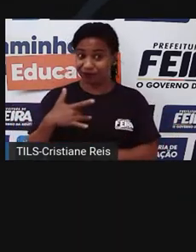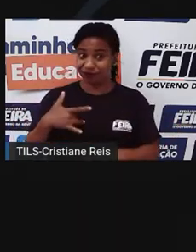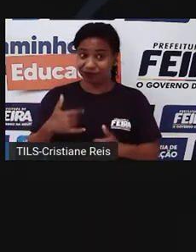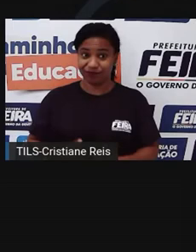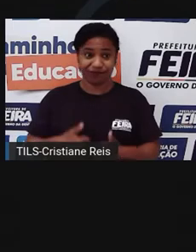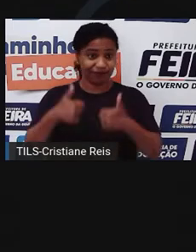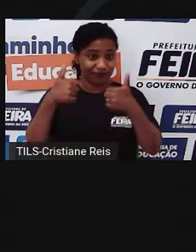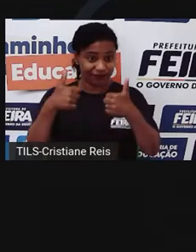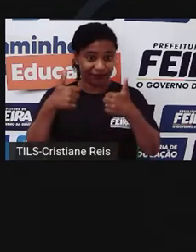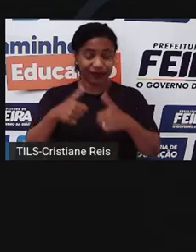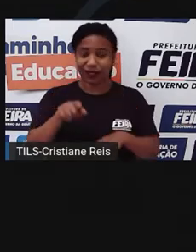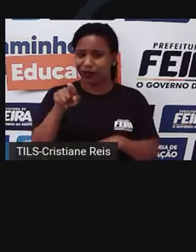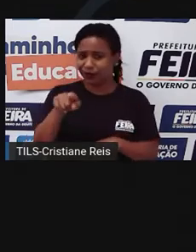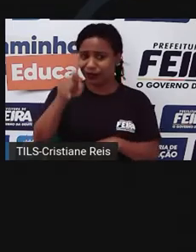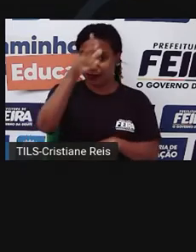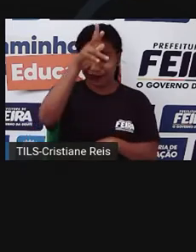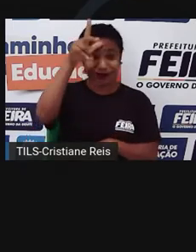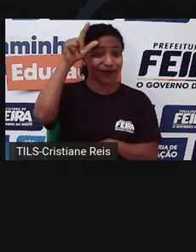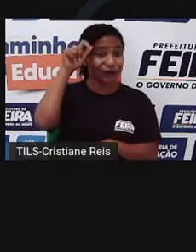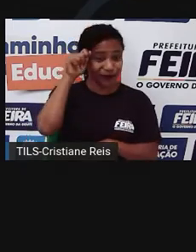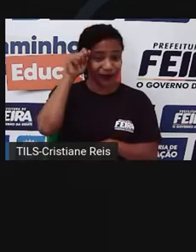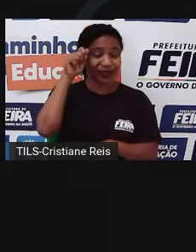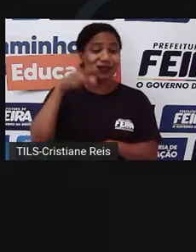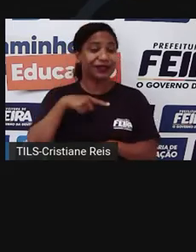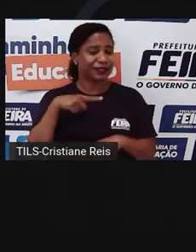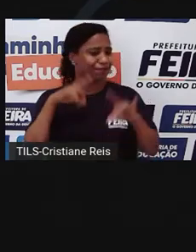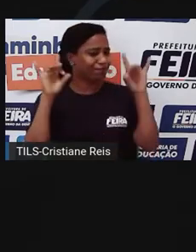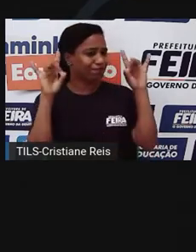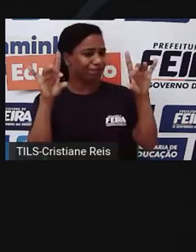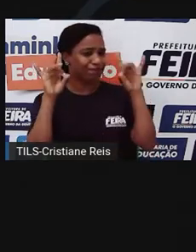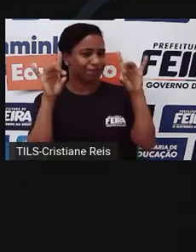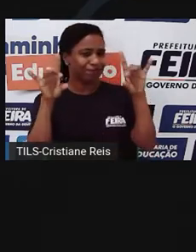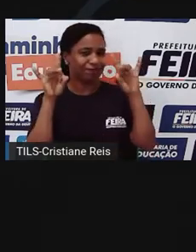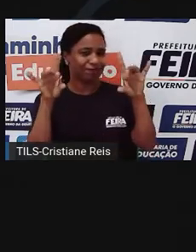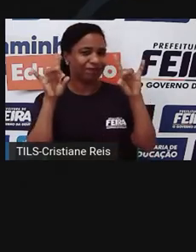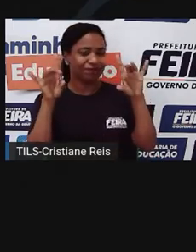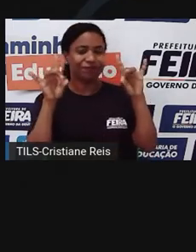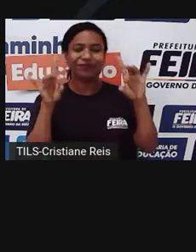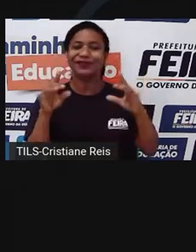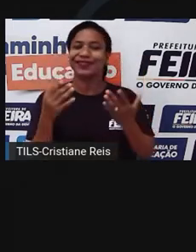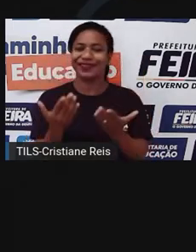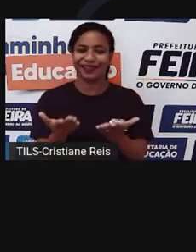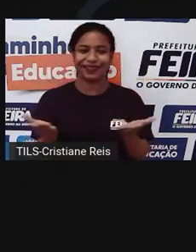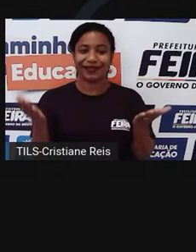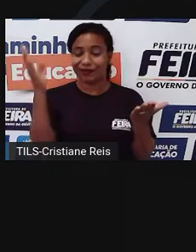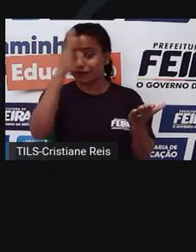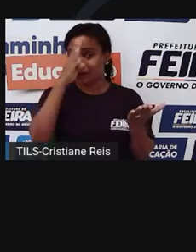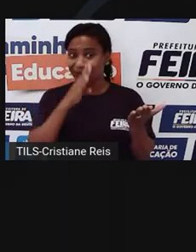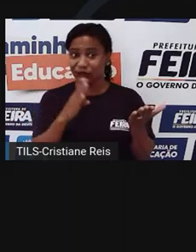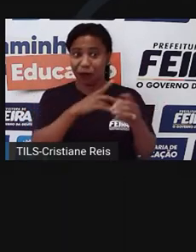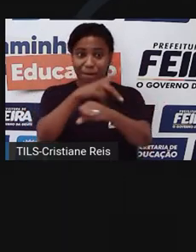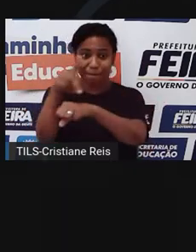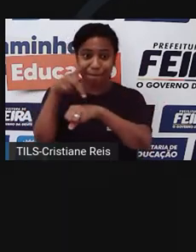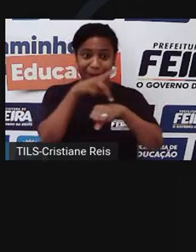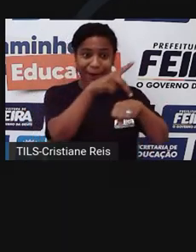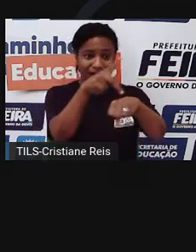A Amazônia é uma das maiores joias do mundo, presente no Brasil em mais de oito países.